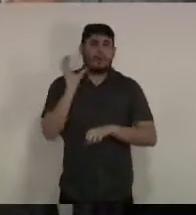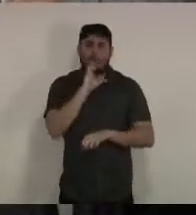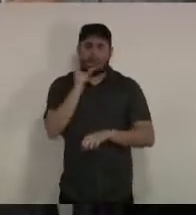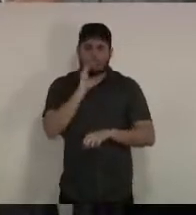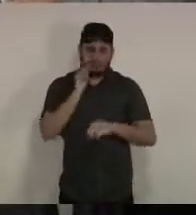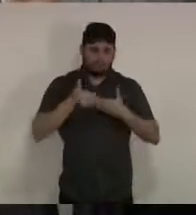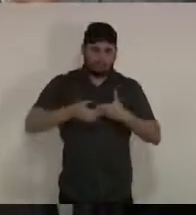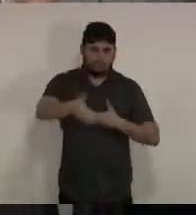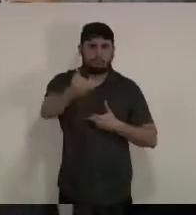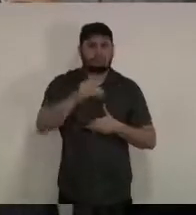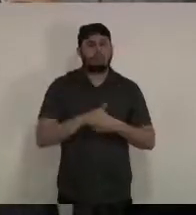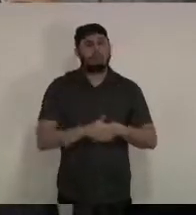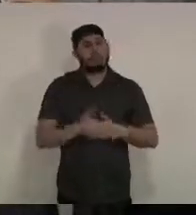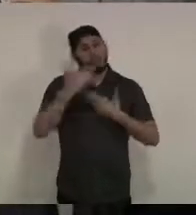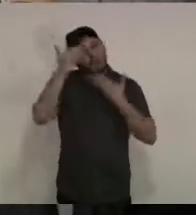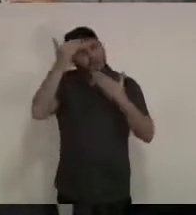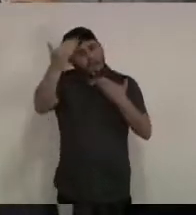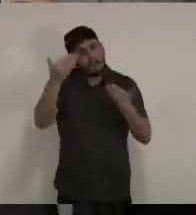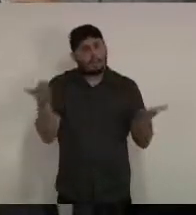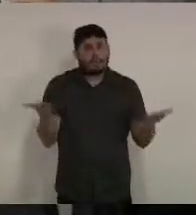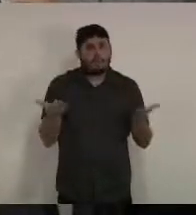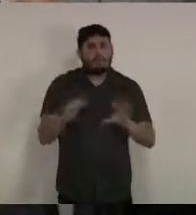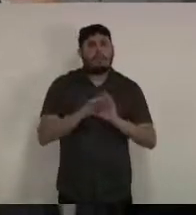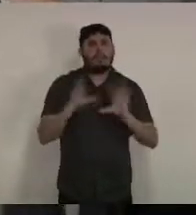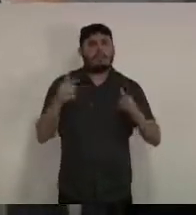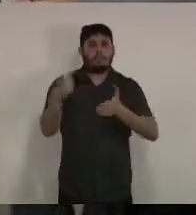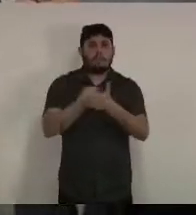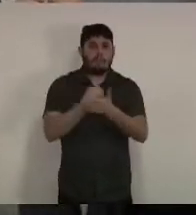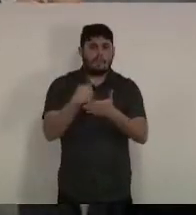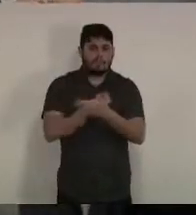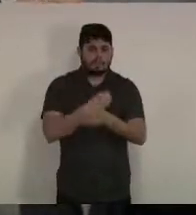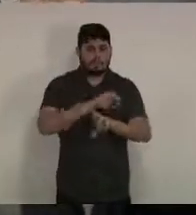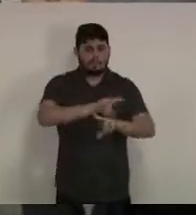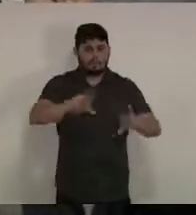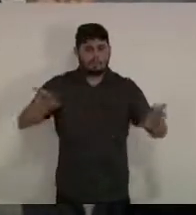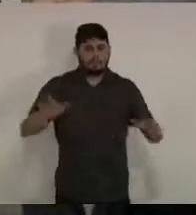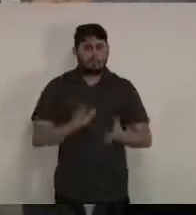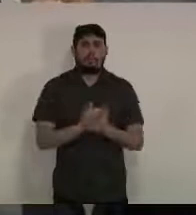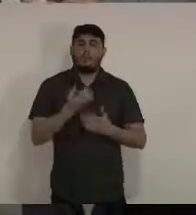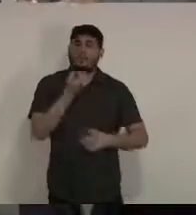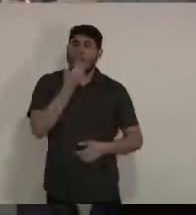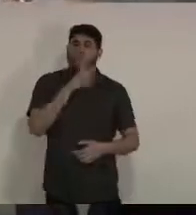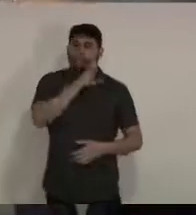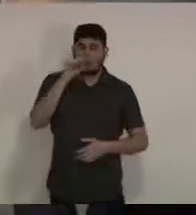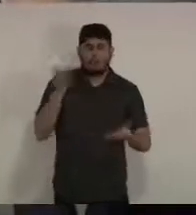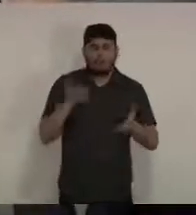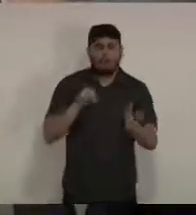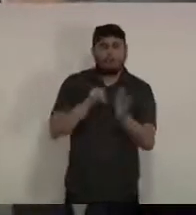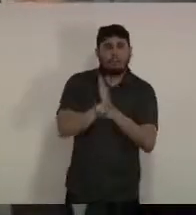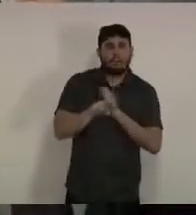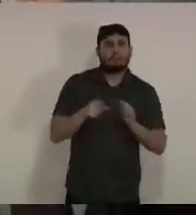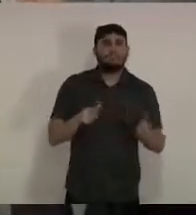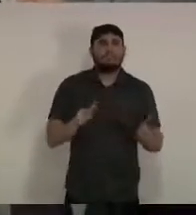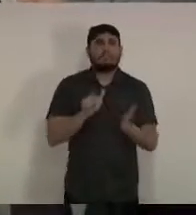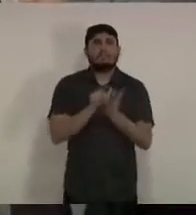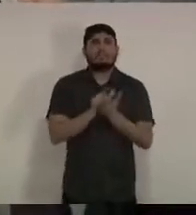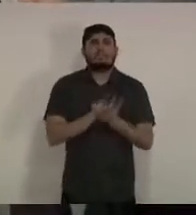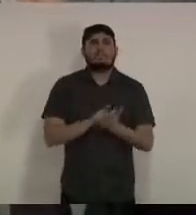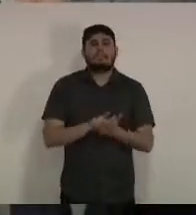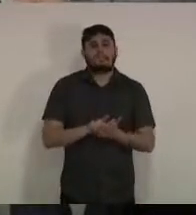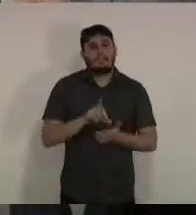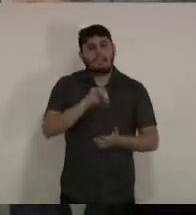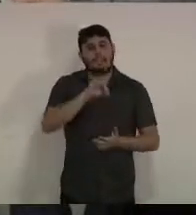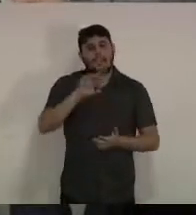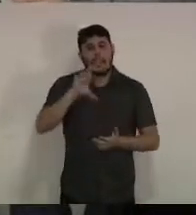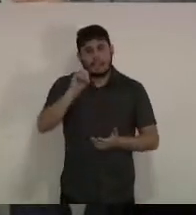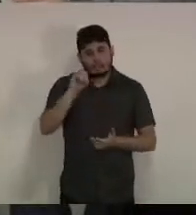muito obrigada a gente agora está à disposição para as perguntas bom dia pergunta do diário de Pernambuco com escalada de casos